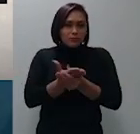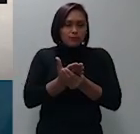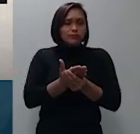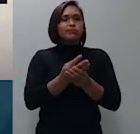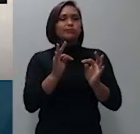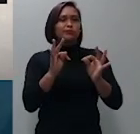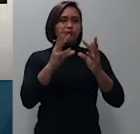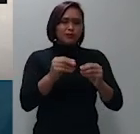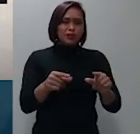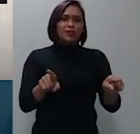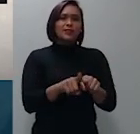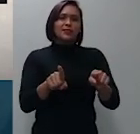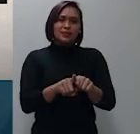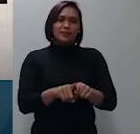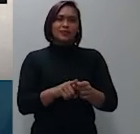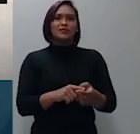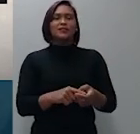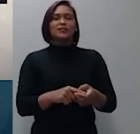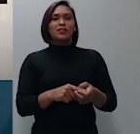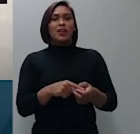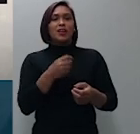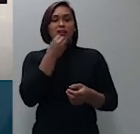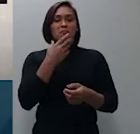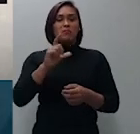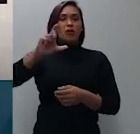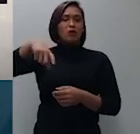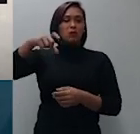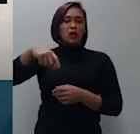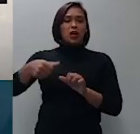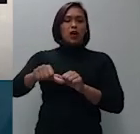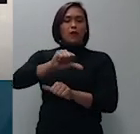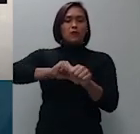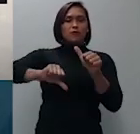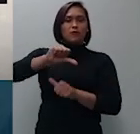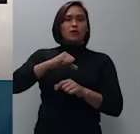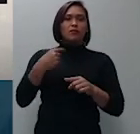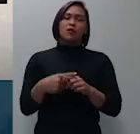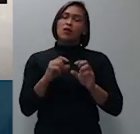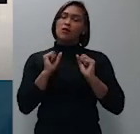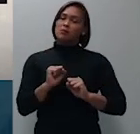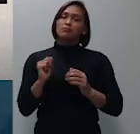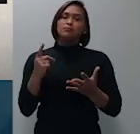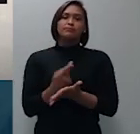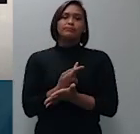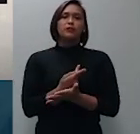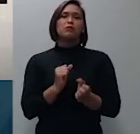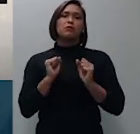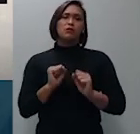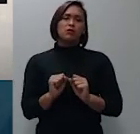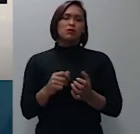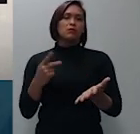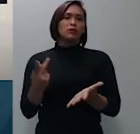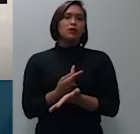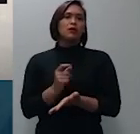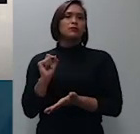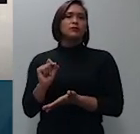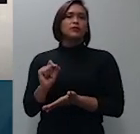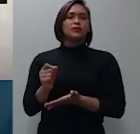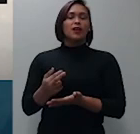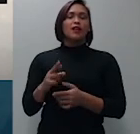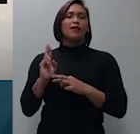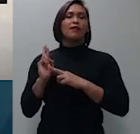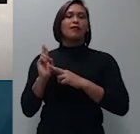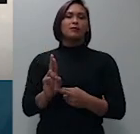de satisfazer o seu crédito o que pode ser o que pode se dar pela apresentação pelo protesto pela